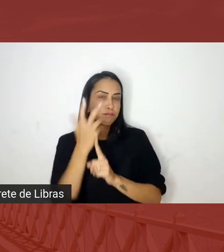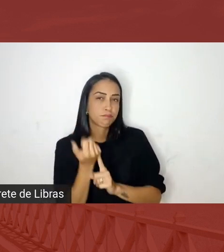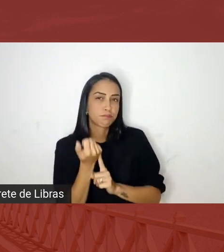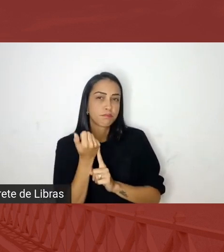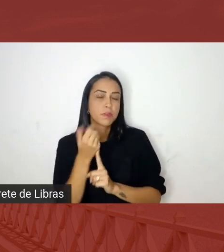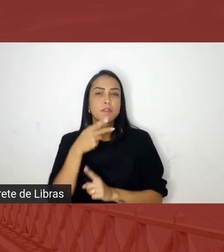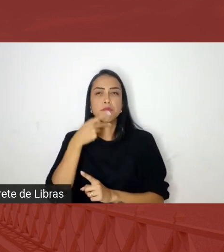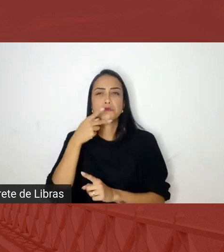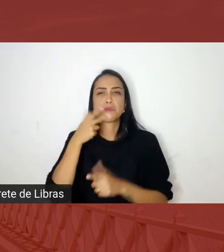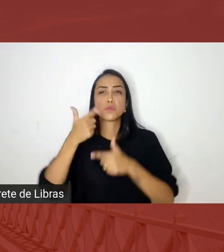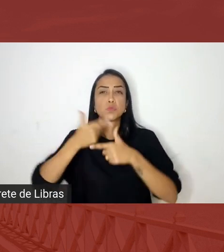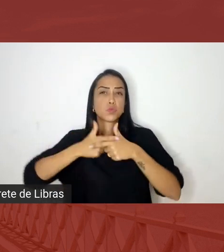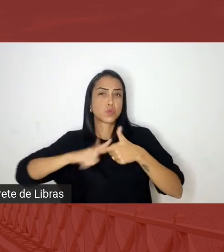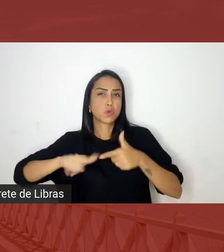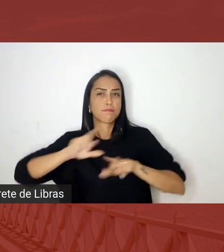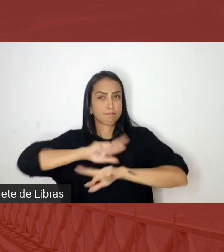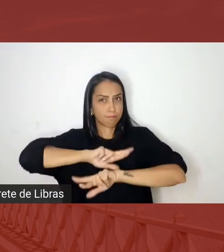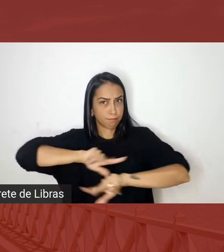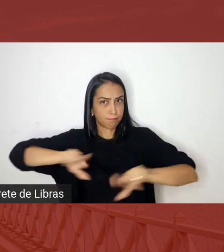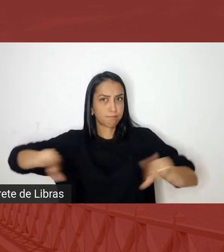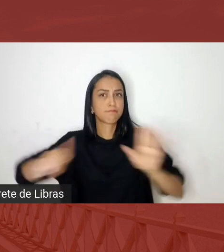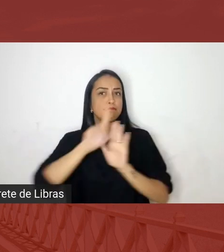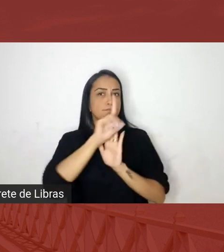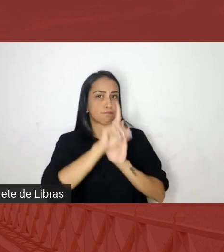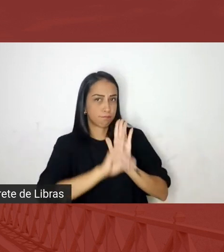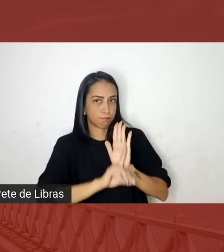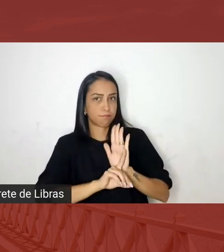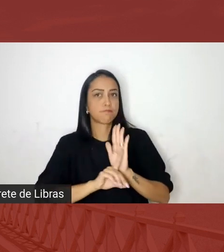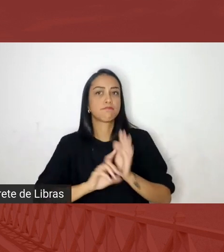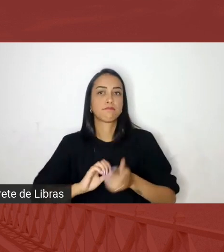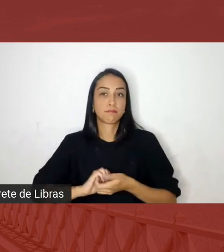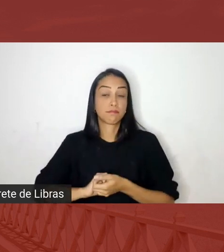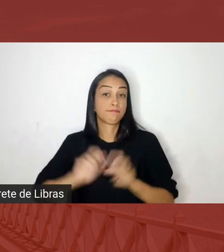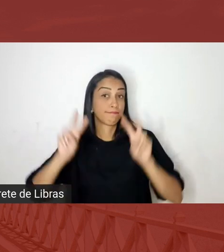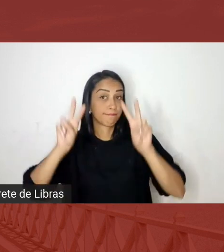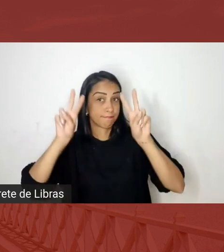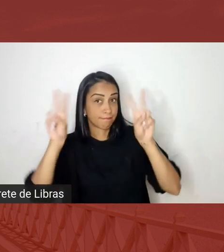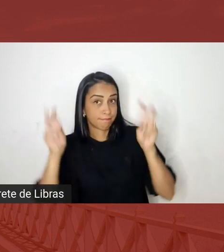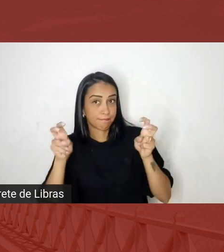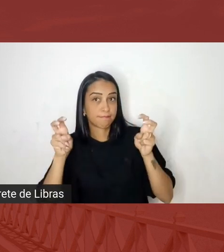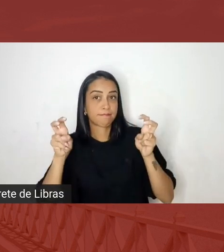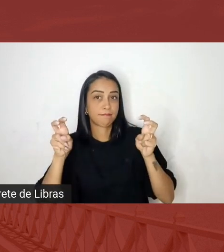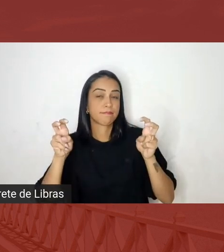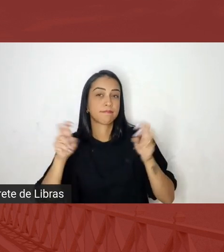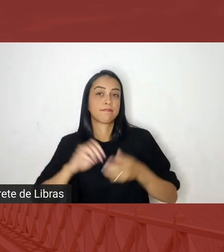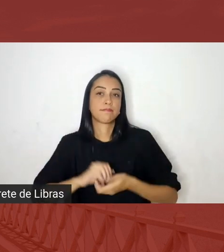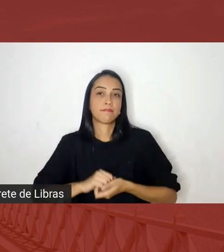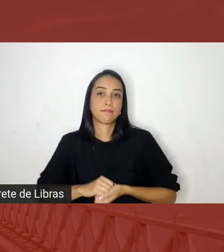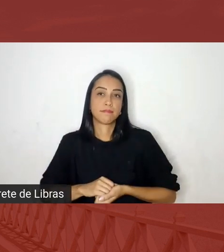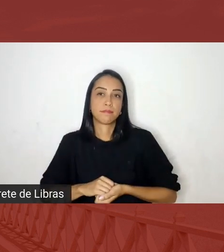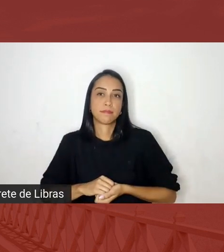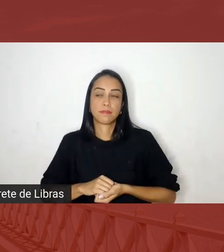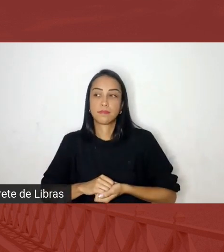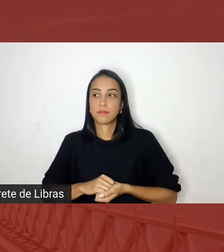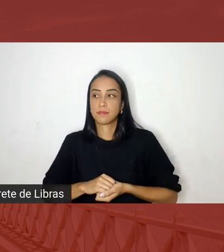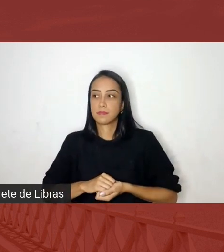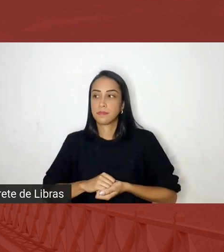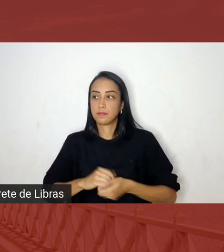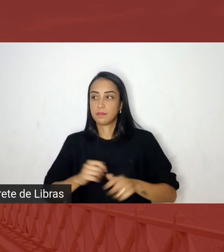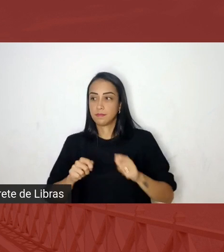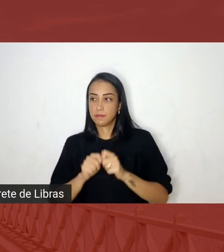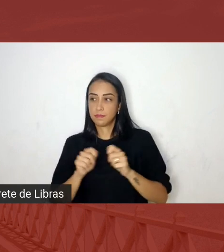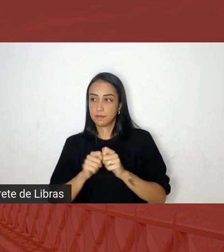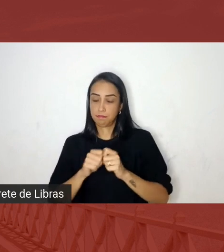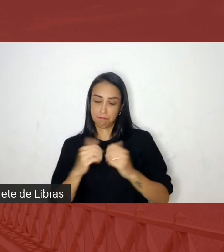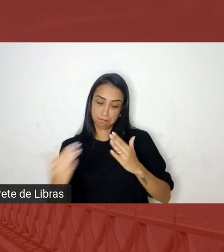que é um dos são temas que estão fazendo interface com a cultura